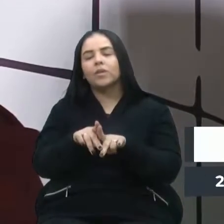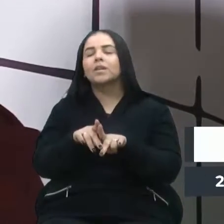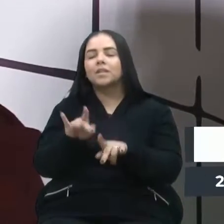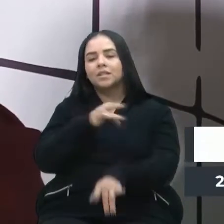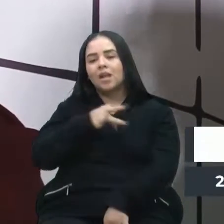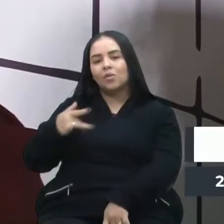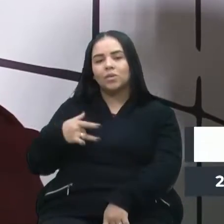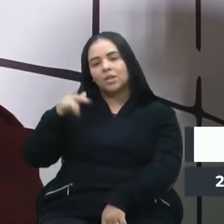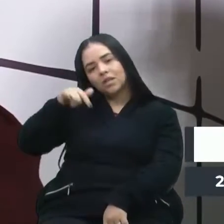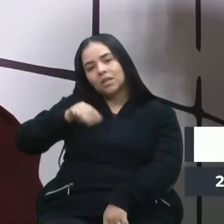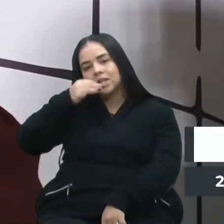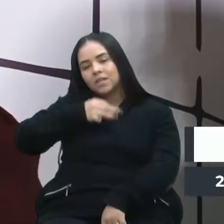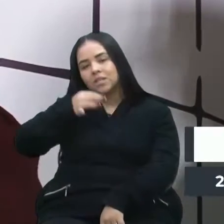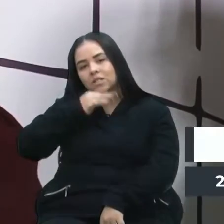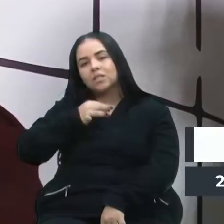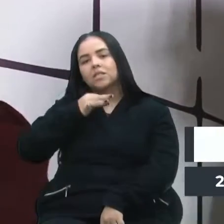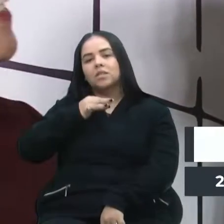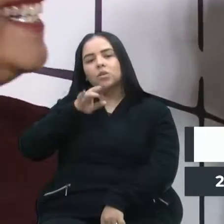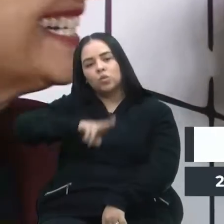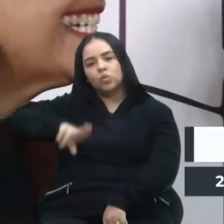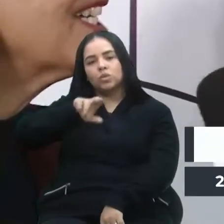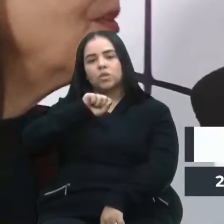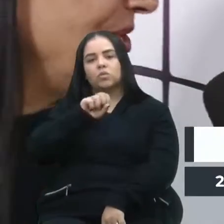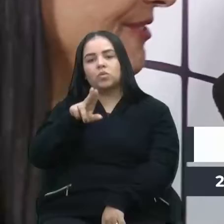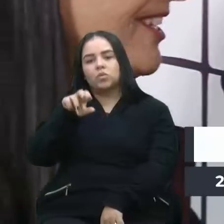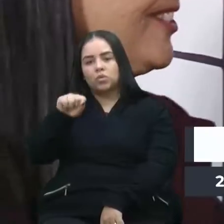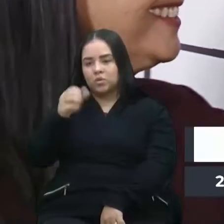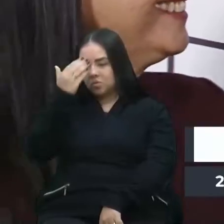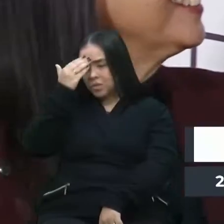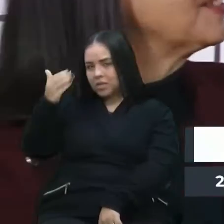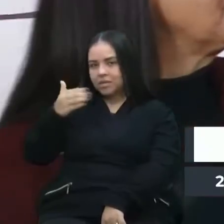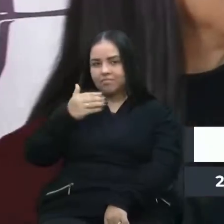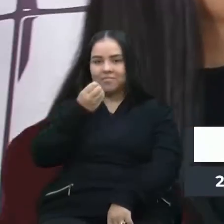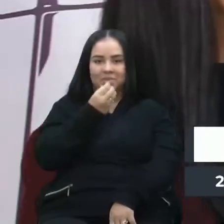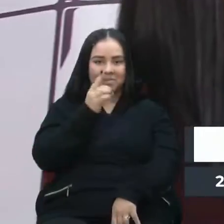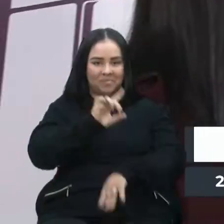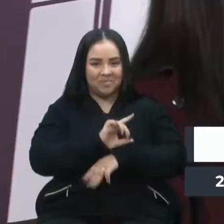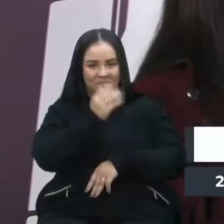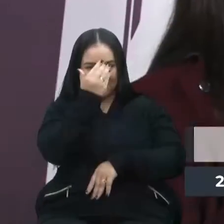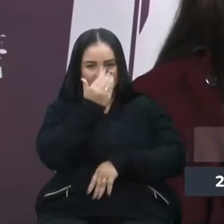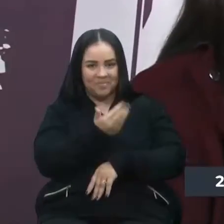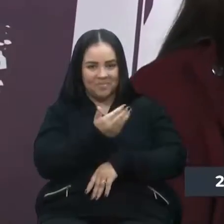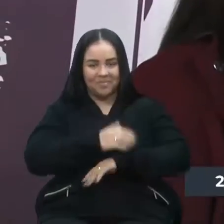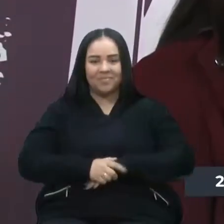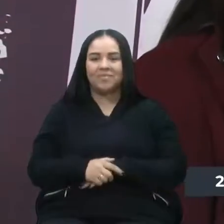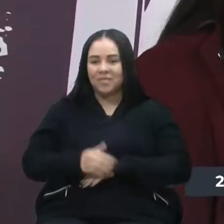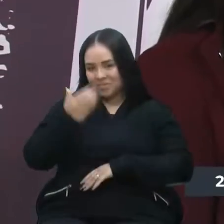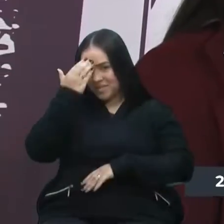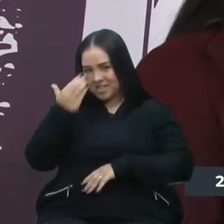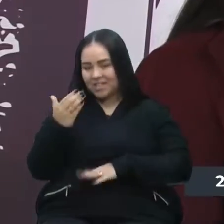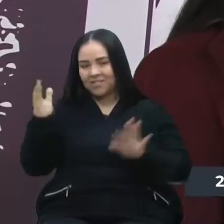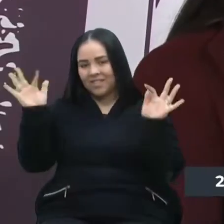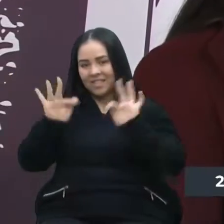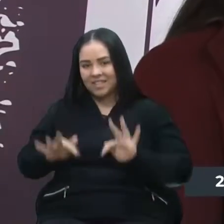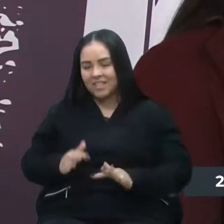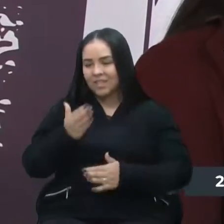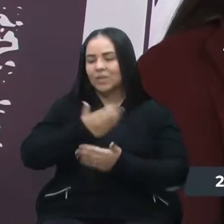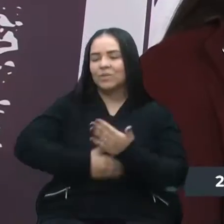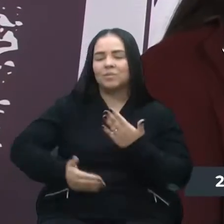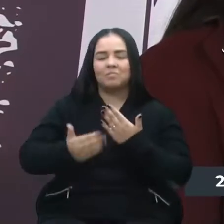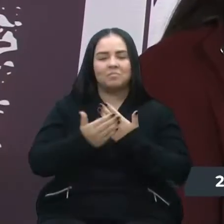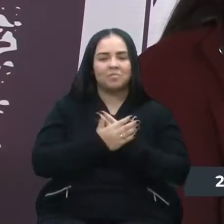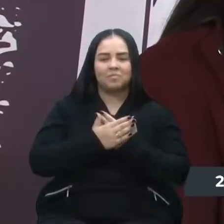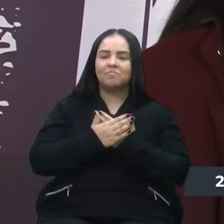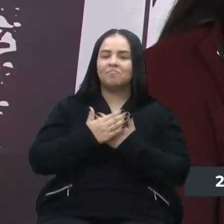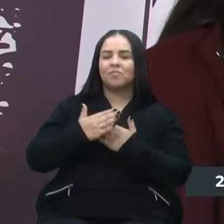do Sul, quem utiliza o SUS. Meu muito obrigado. Está certo. Bom dia, vereador. Muito obrigada. Desejo felicidades, prosperidade,